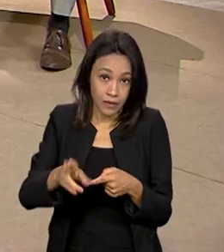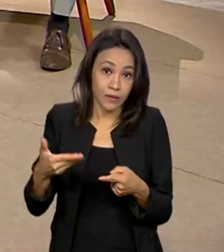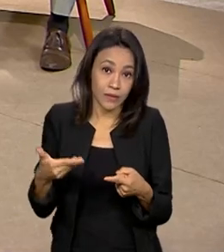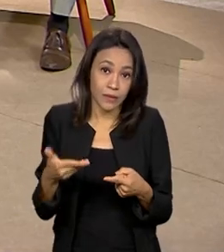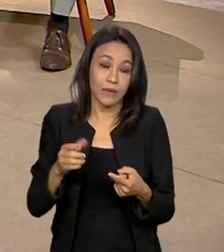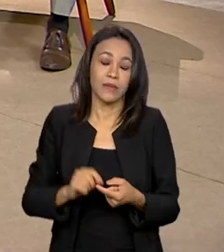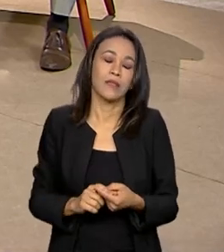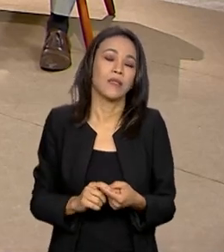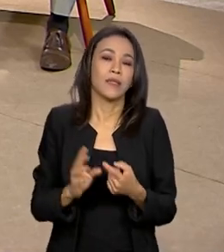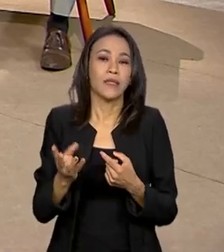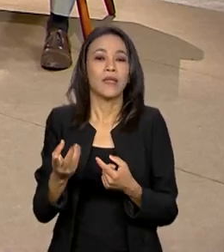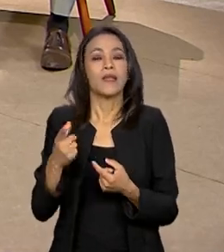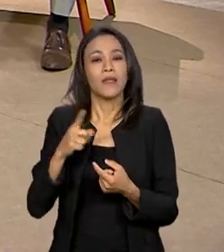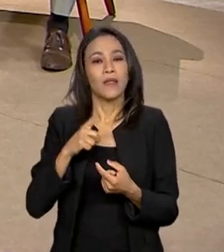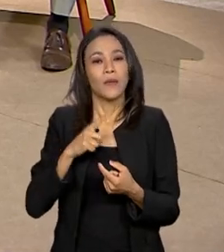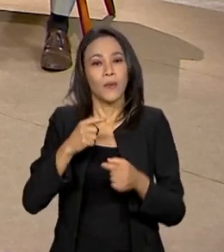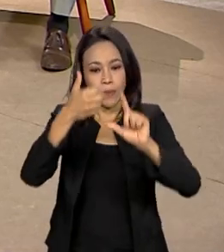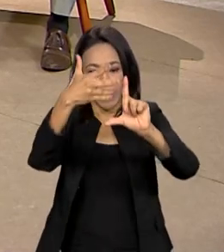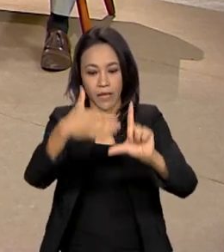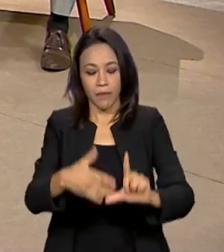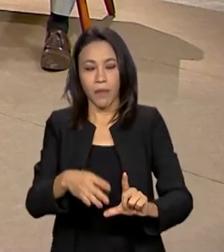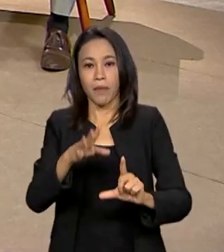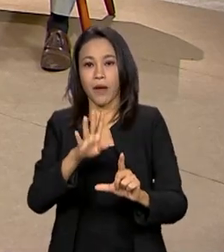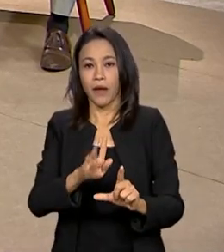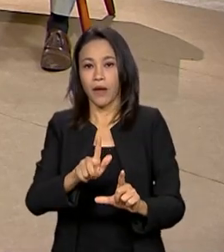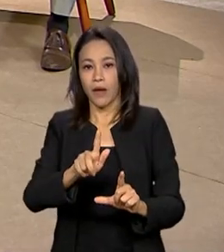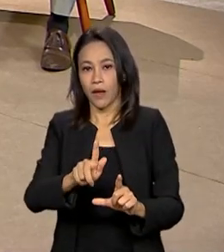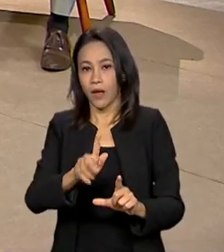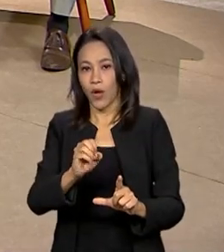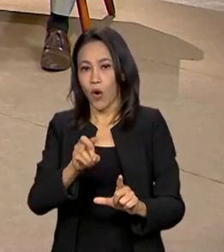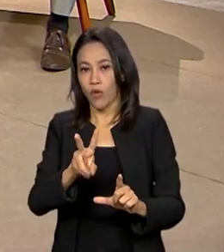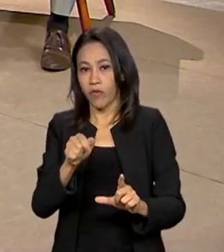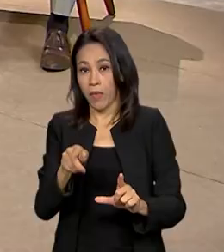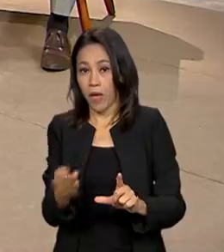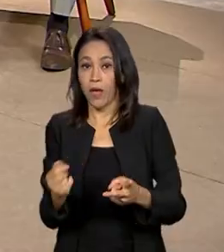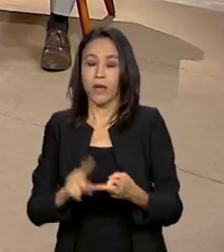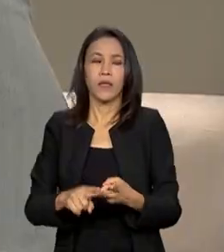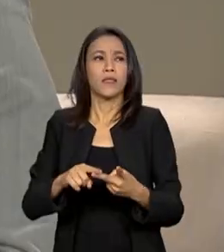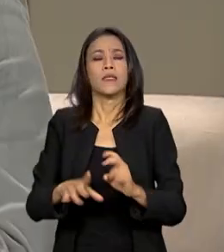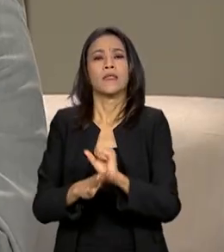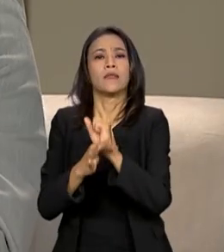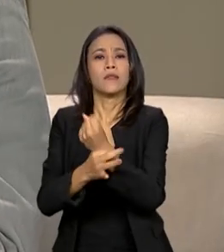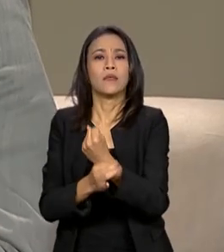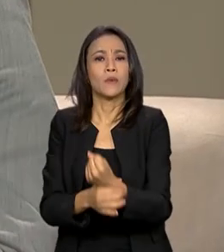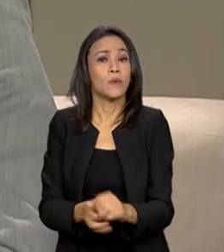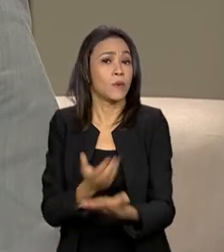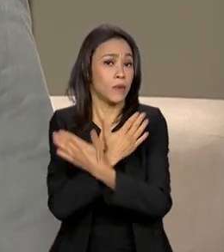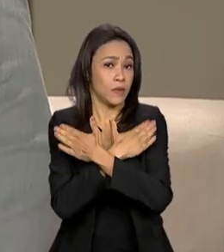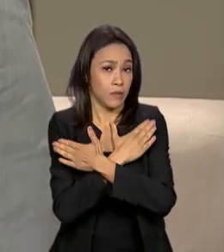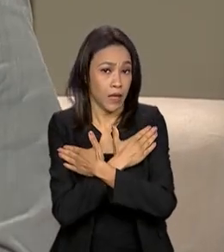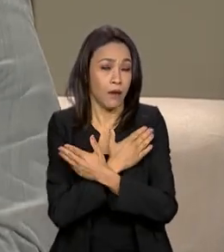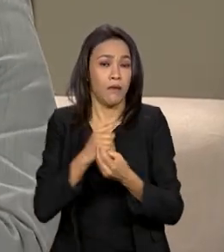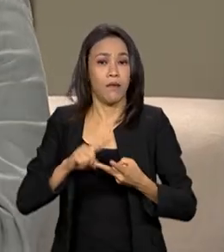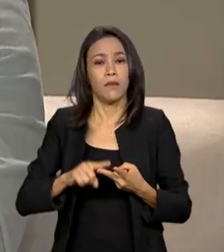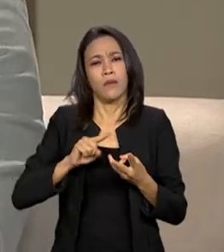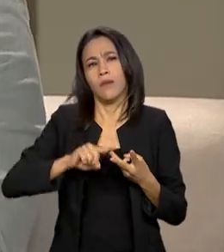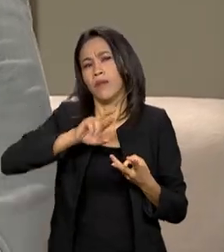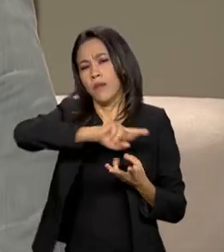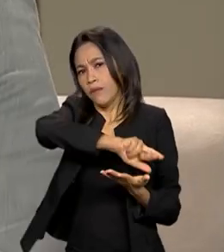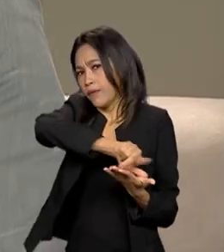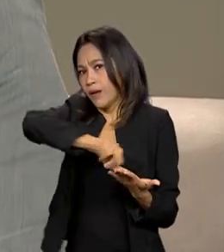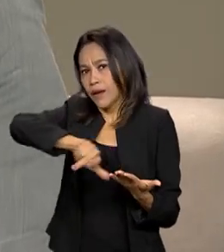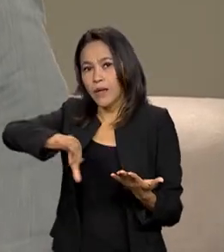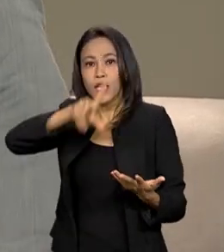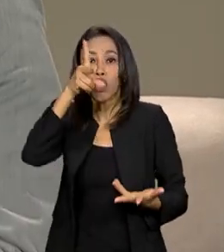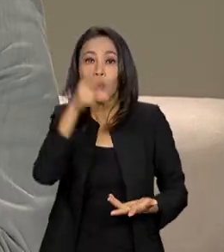aí dentro do Gov.br. Ela vem, por exemplo, a solicitação de seguro-desemprego. Então, ela tem ali uma série de serviços, assim como na carteira de